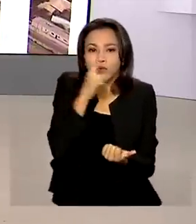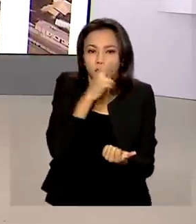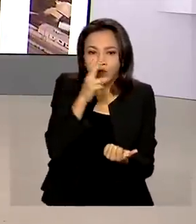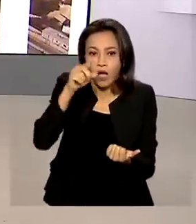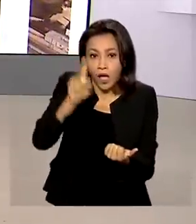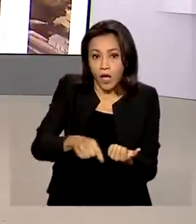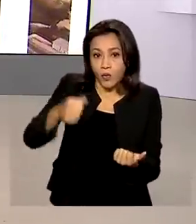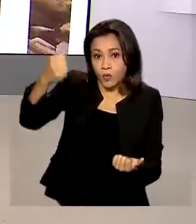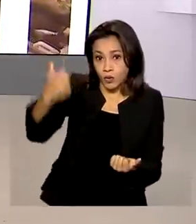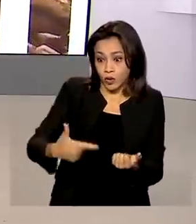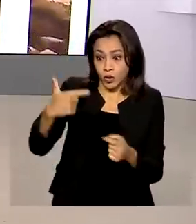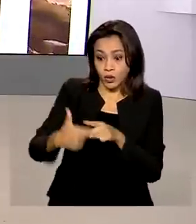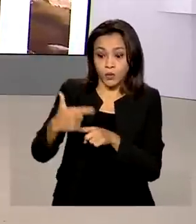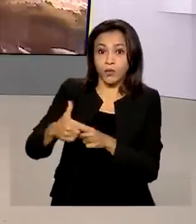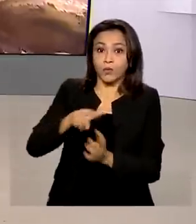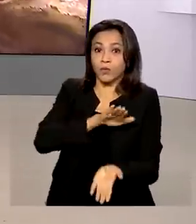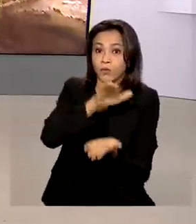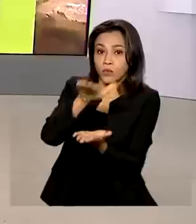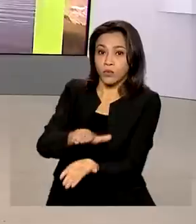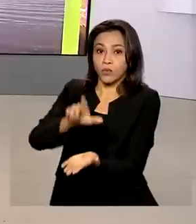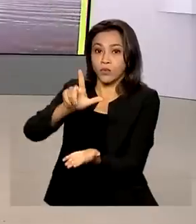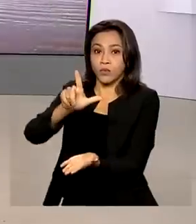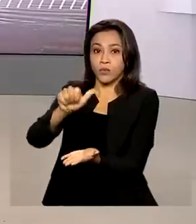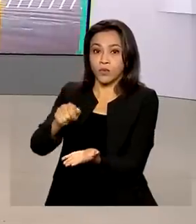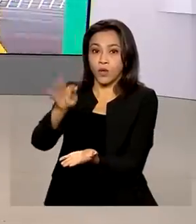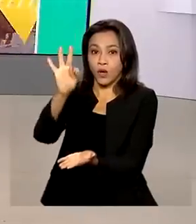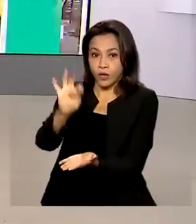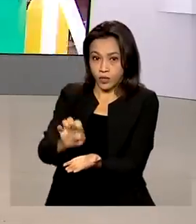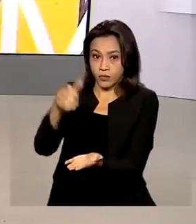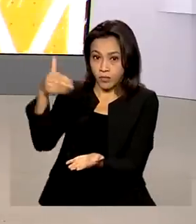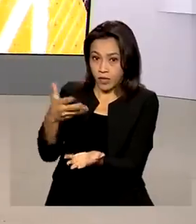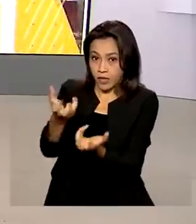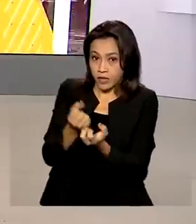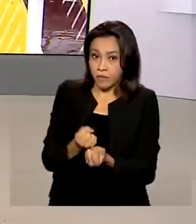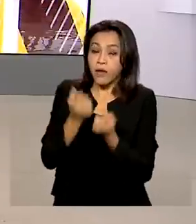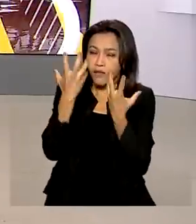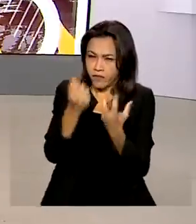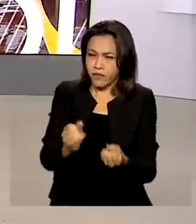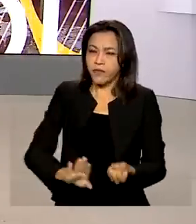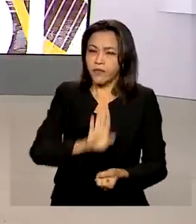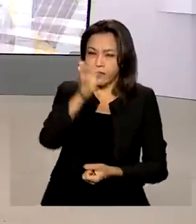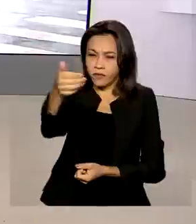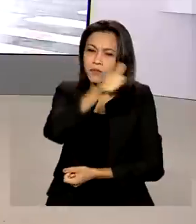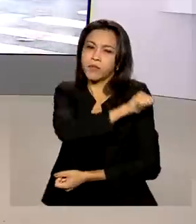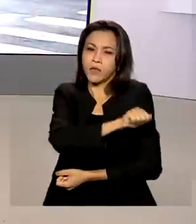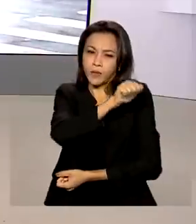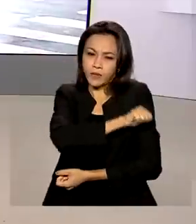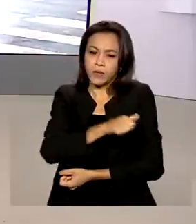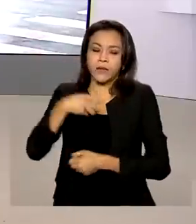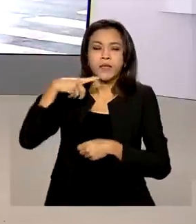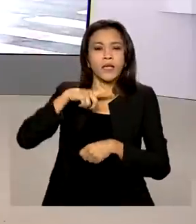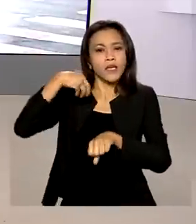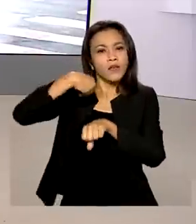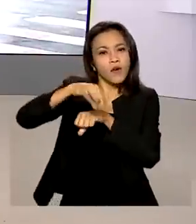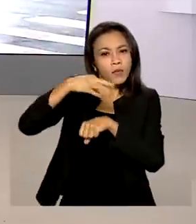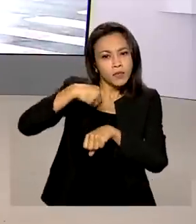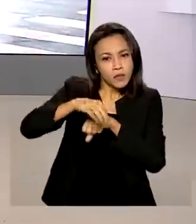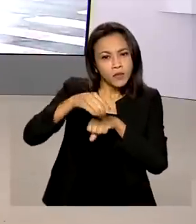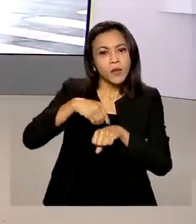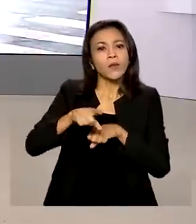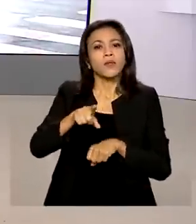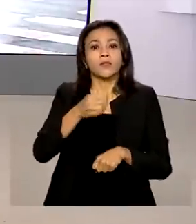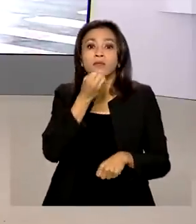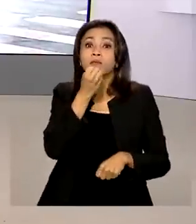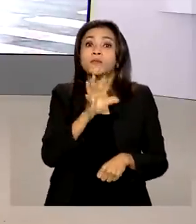lote de pagamentos dessas duas parcelas. Vamos ao Rio de Janeiro, o Tiago Pimenta traz as informações ao vivo pra gente. Bom